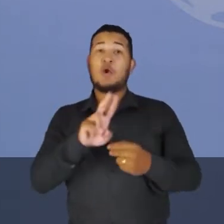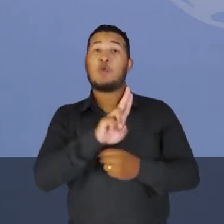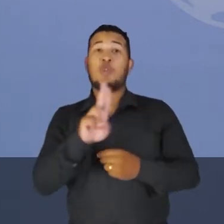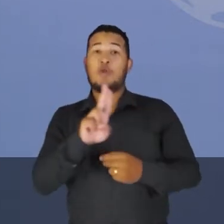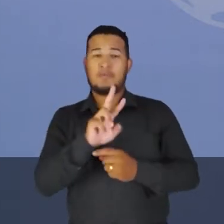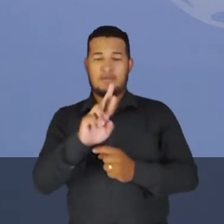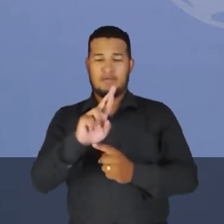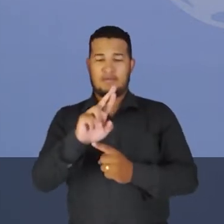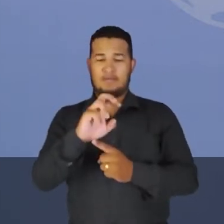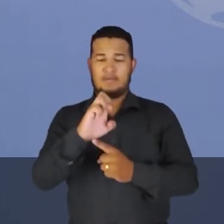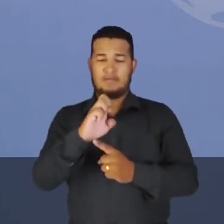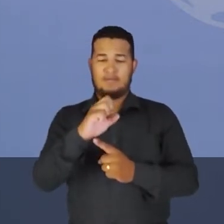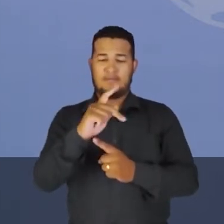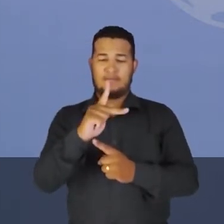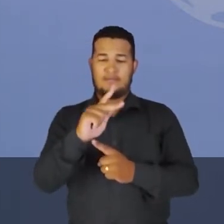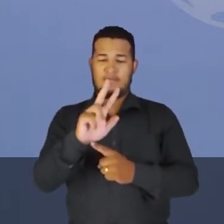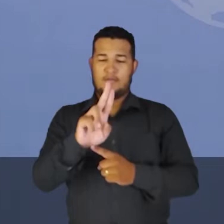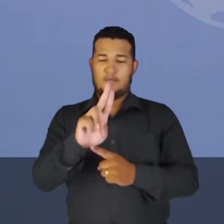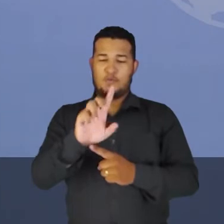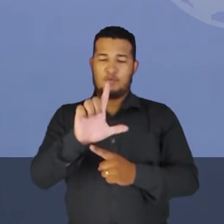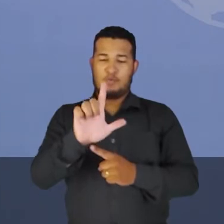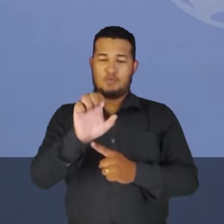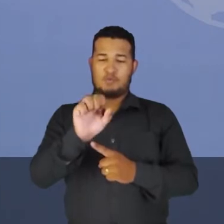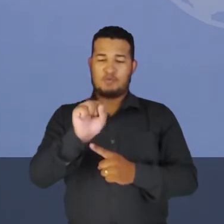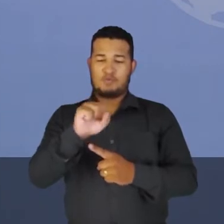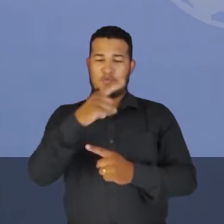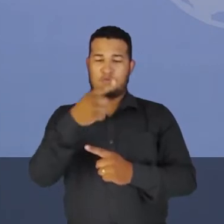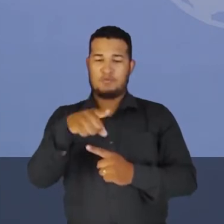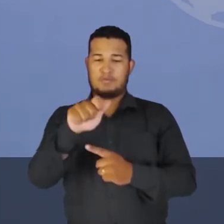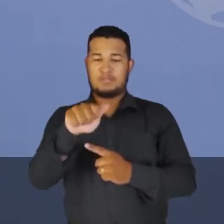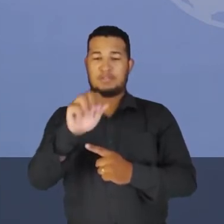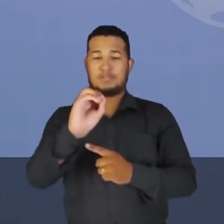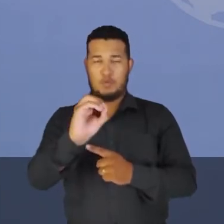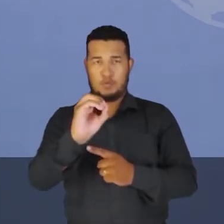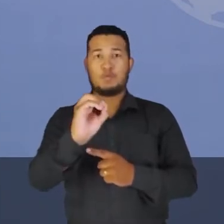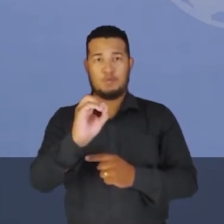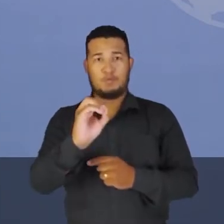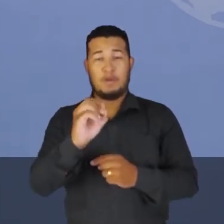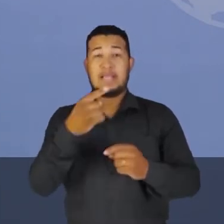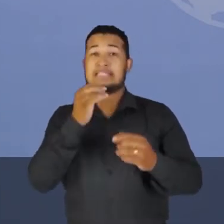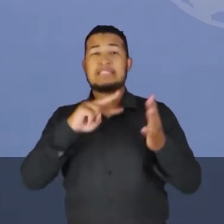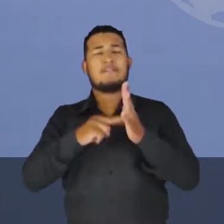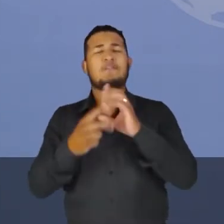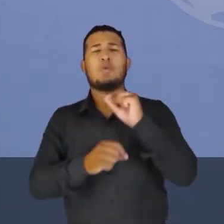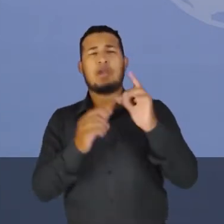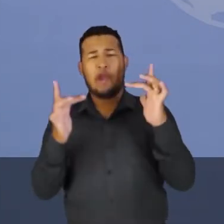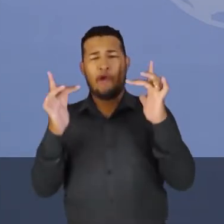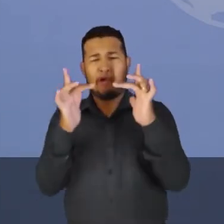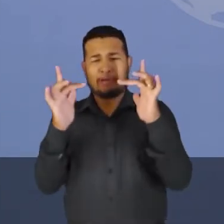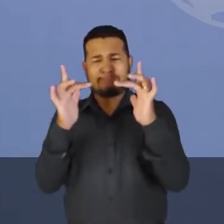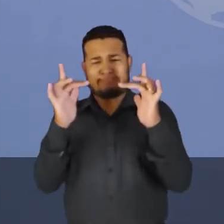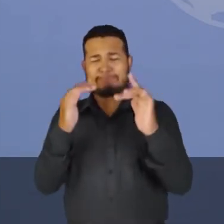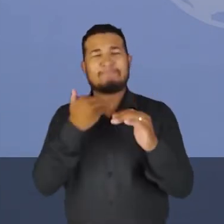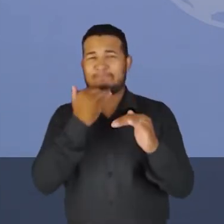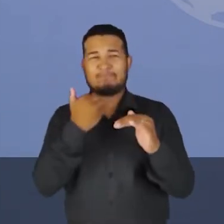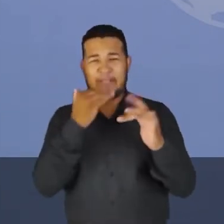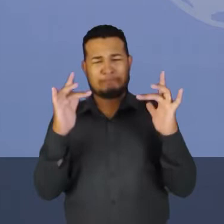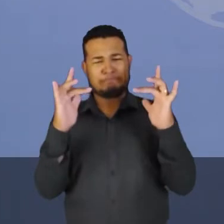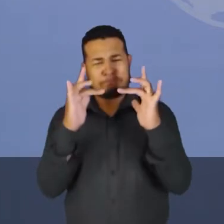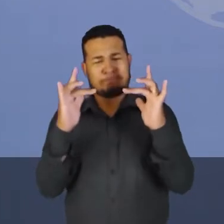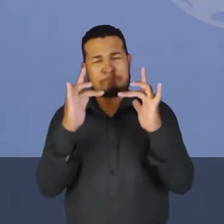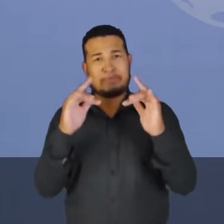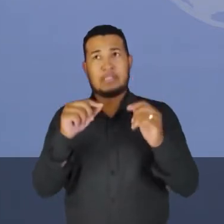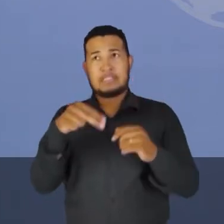repulsão. Então, a interação entre eles seria de repulsão. Aí você poderia falar, ah, professor, então